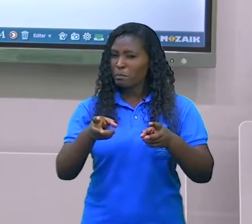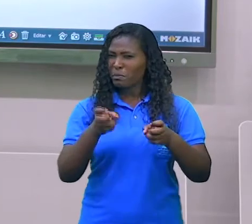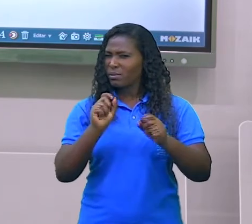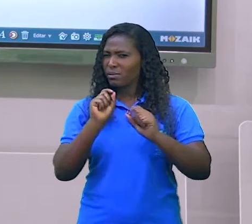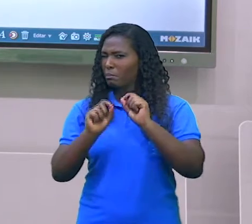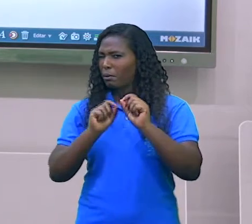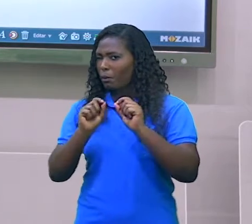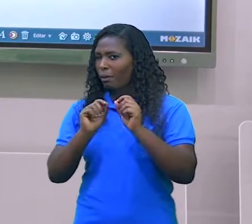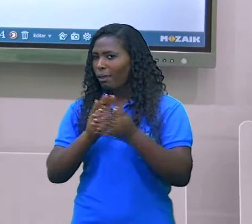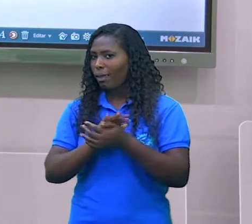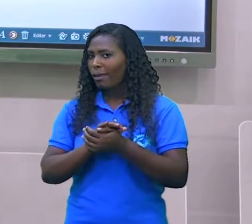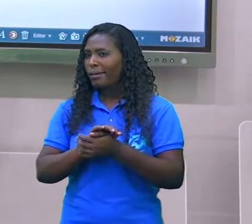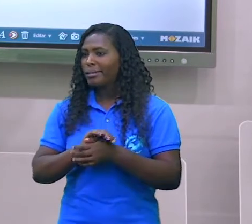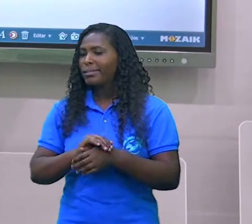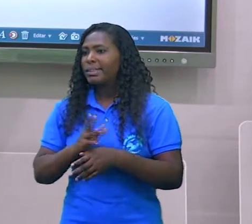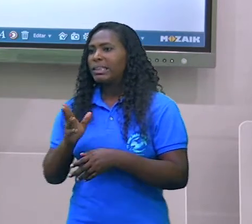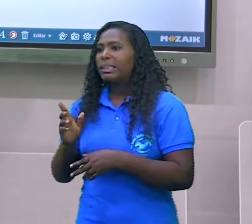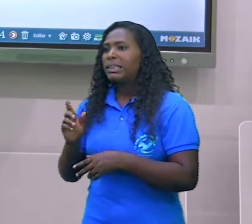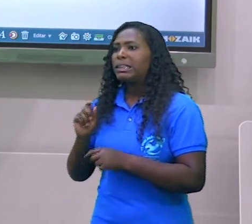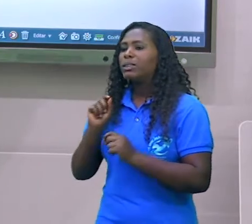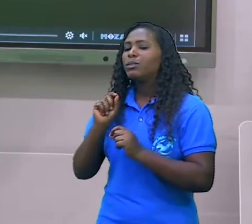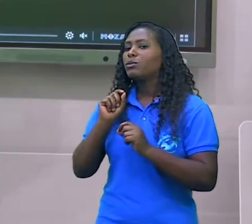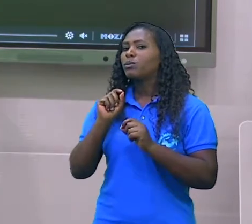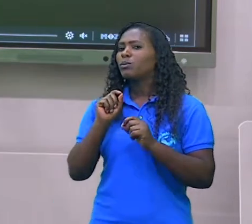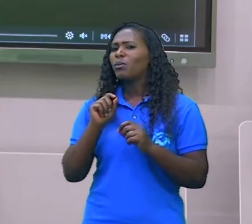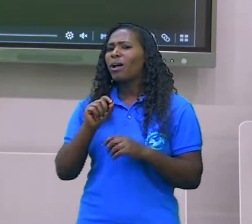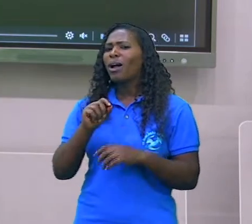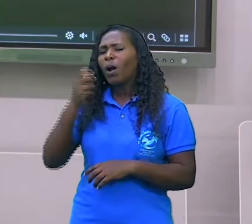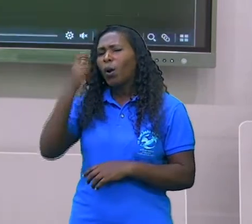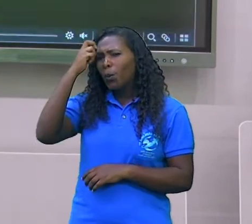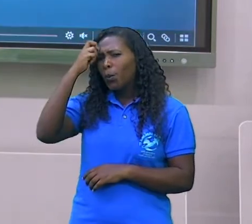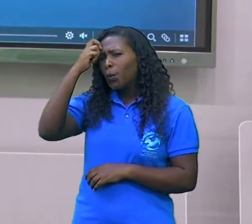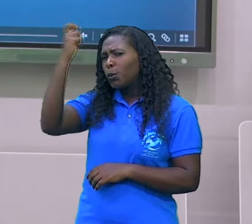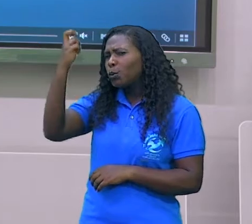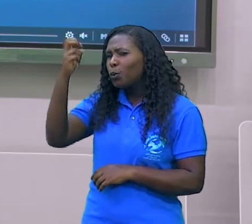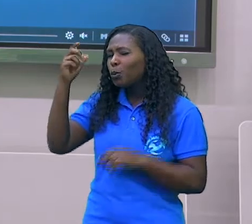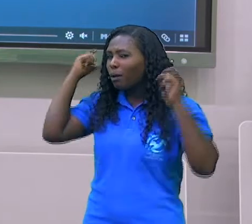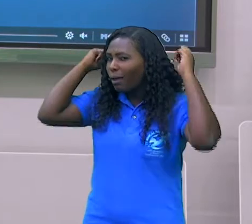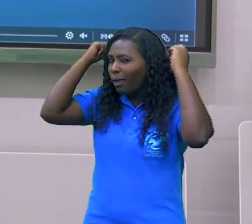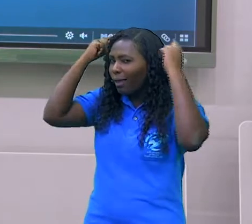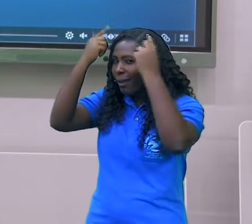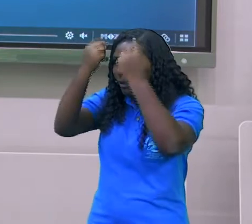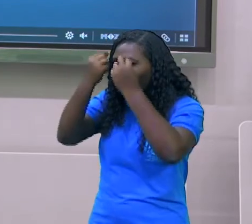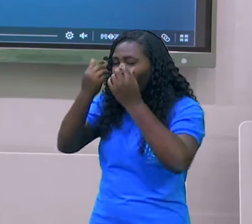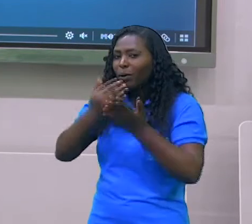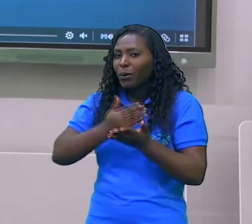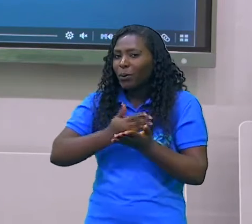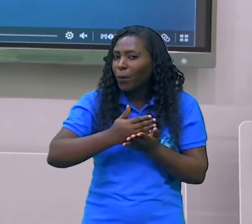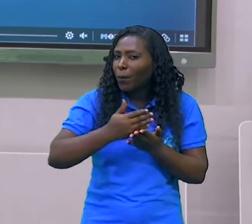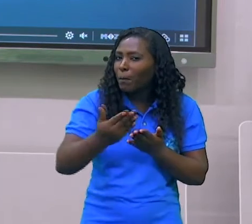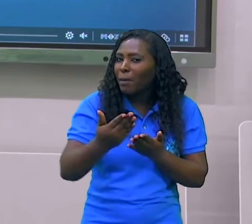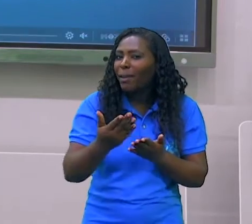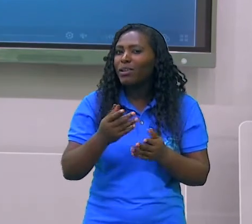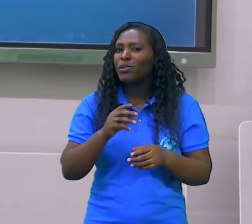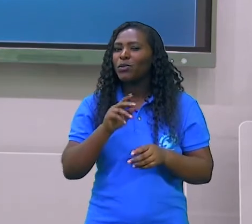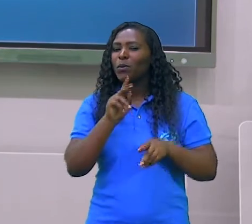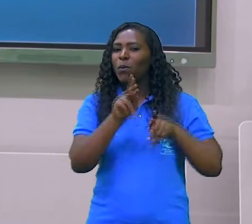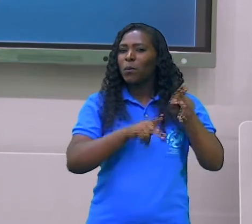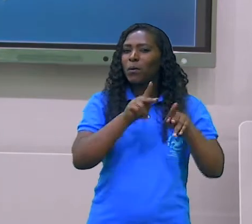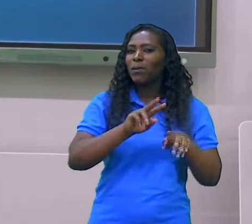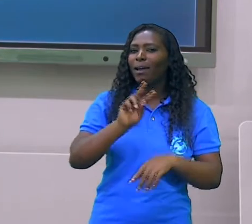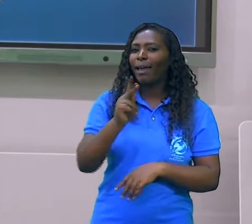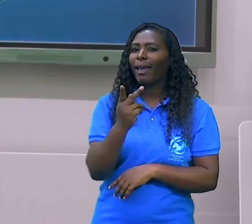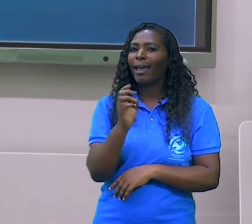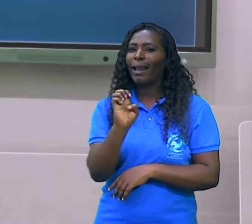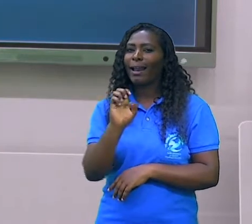acompanhar toda a cultura grega, a origem da cultura helenística. Vou sempre falar